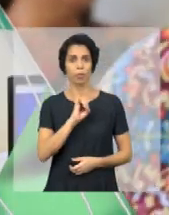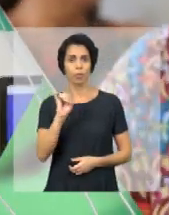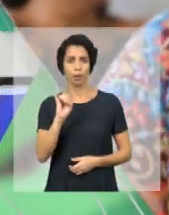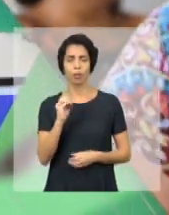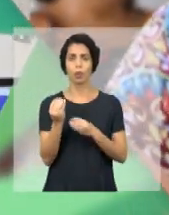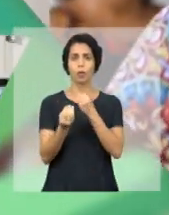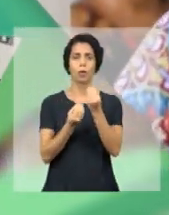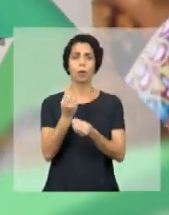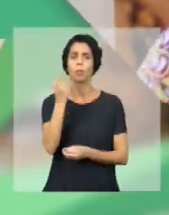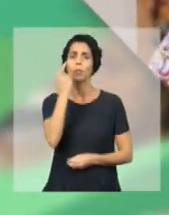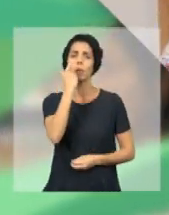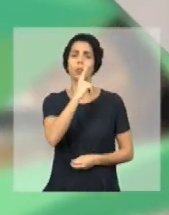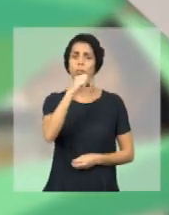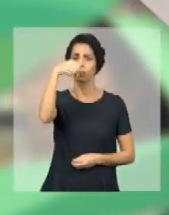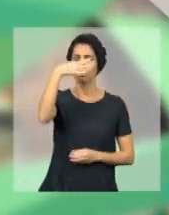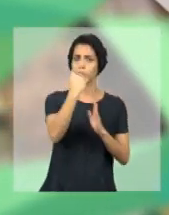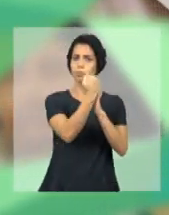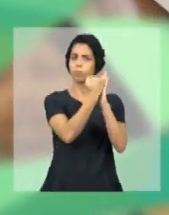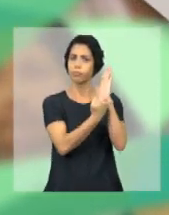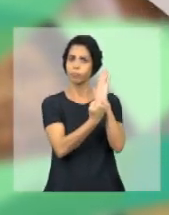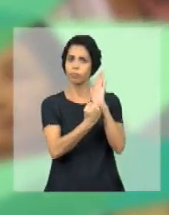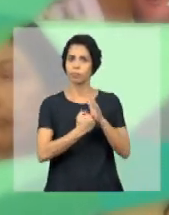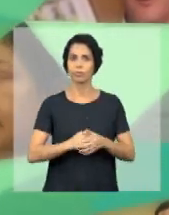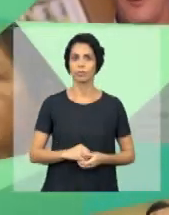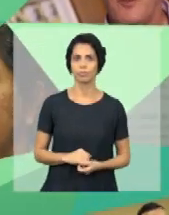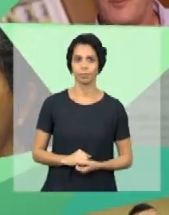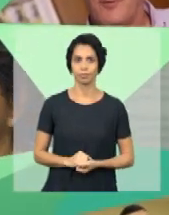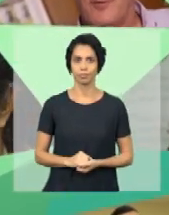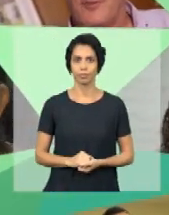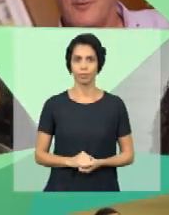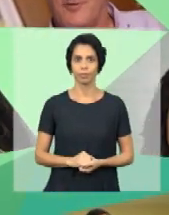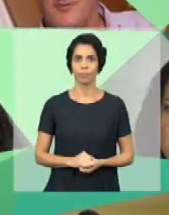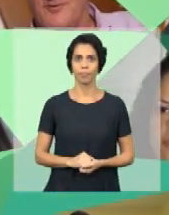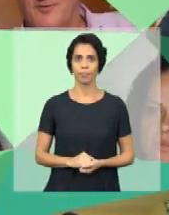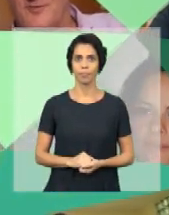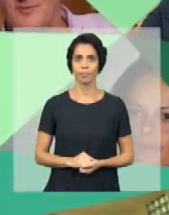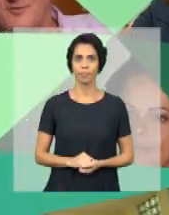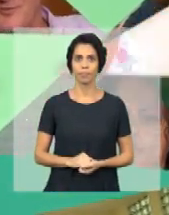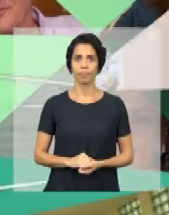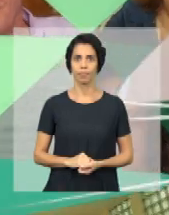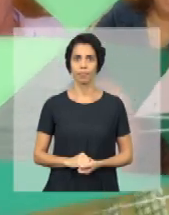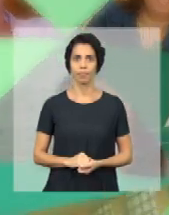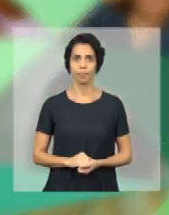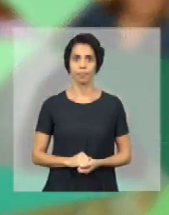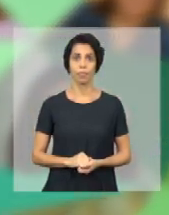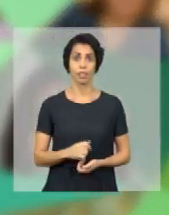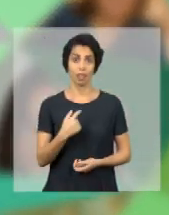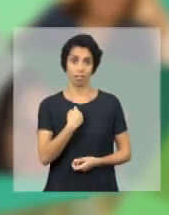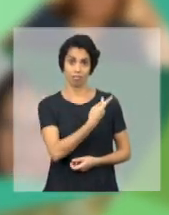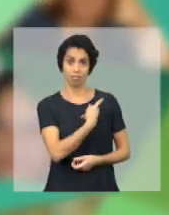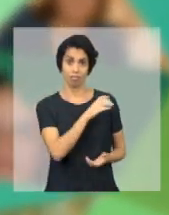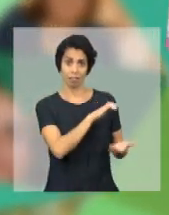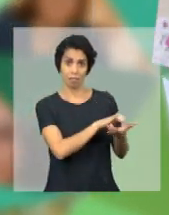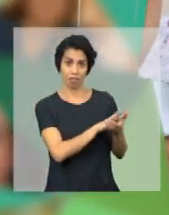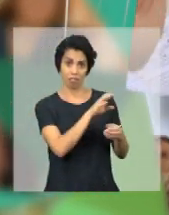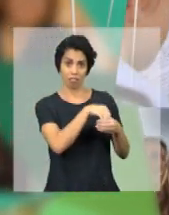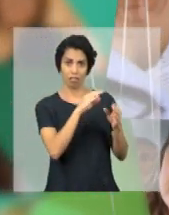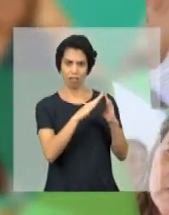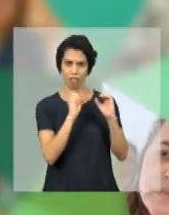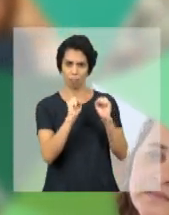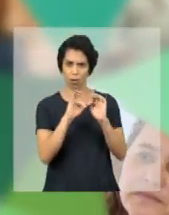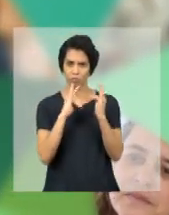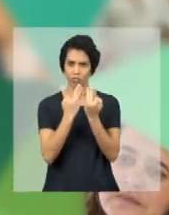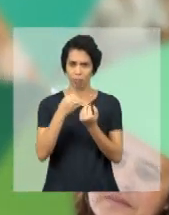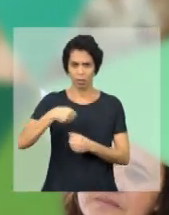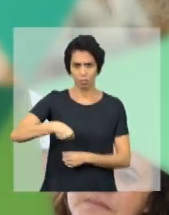como que eu faço para receber a redução do tarifo de energia? Mulher de cabelos pretos e curtos. Lá em casa só tem só eu e meu marido, posso fazer a boa